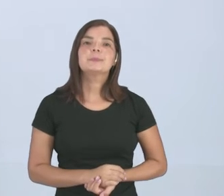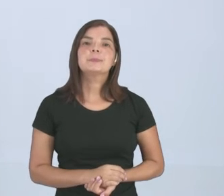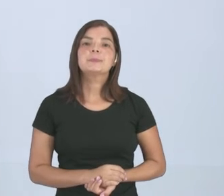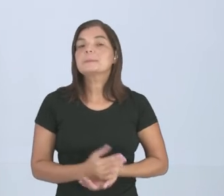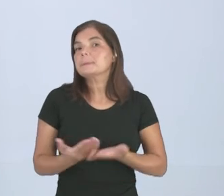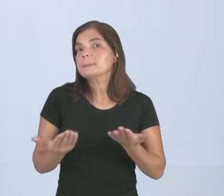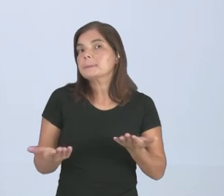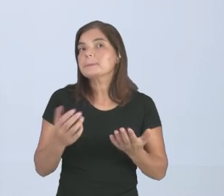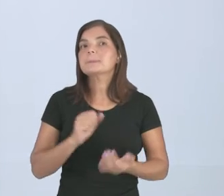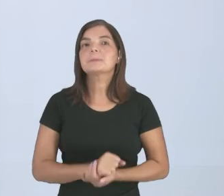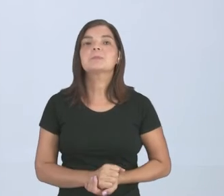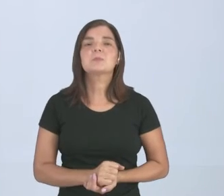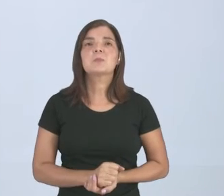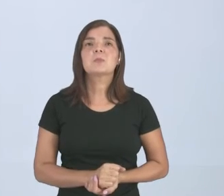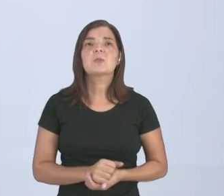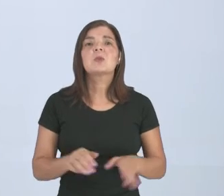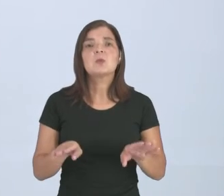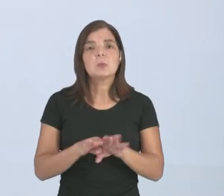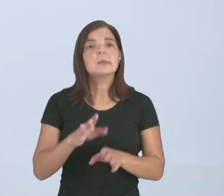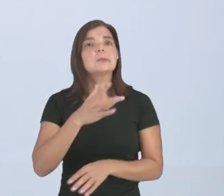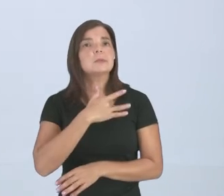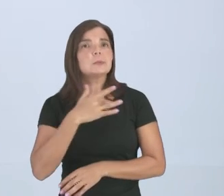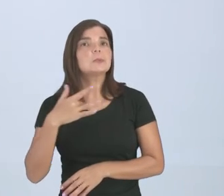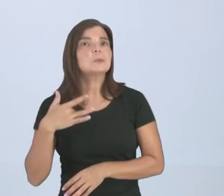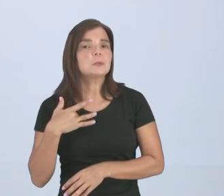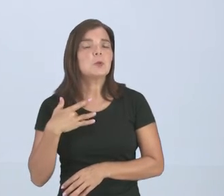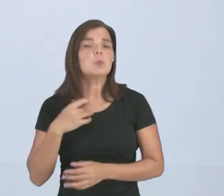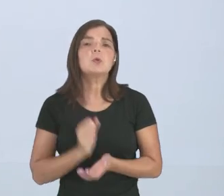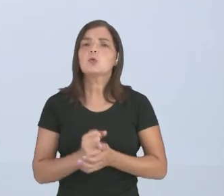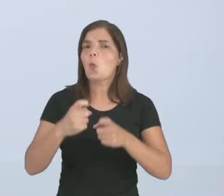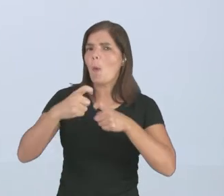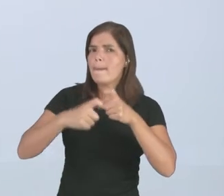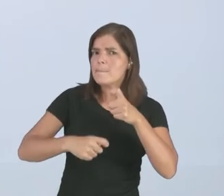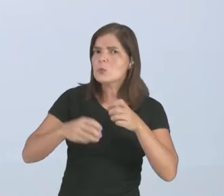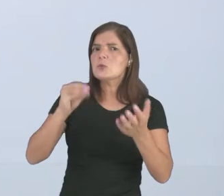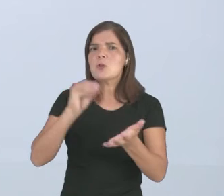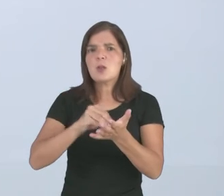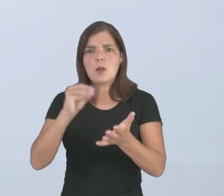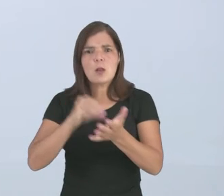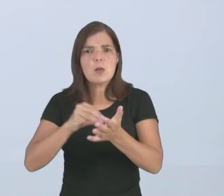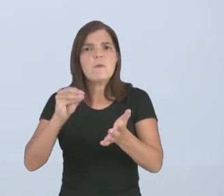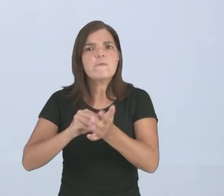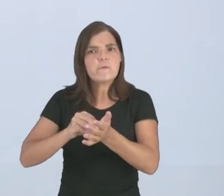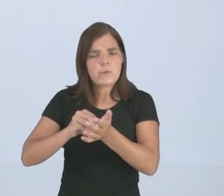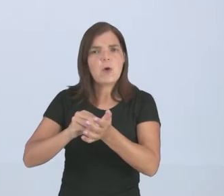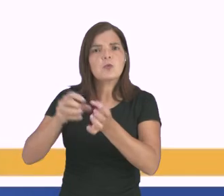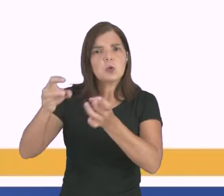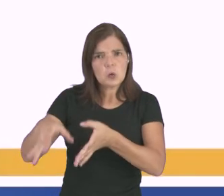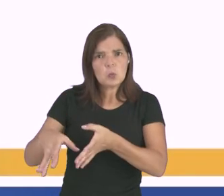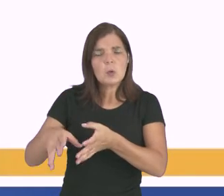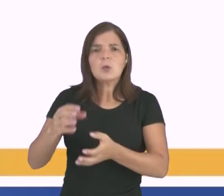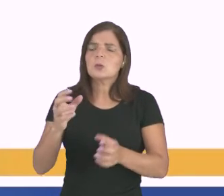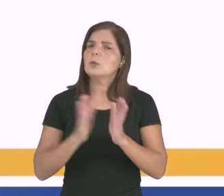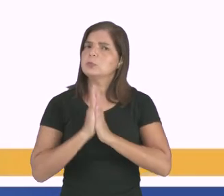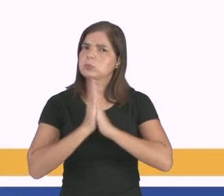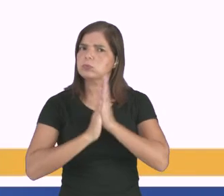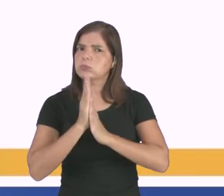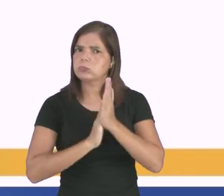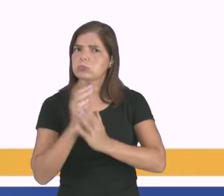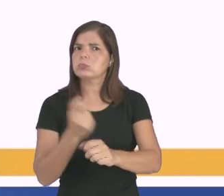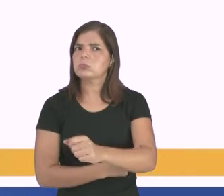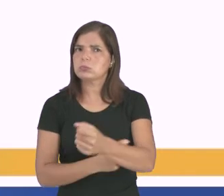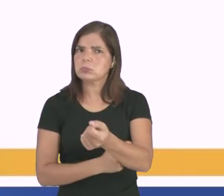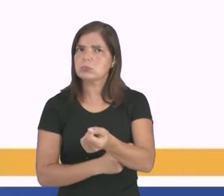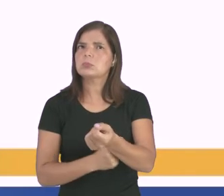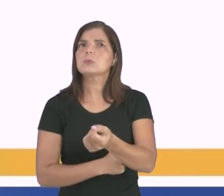E aí, eu trago aqui os efeitos sobre a saúde, né? O abuso e a negligência são a fonte principal de estresse e pode ter efeitos de